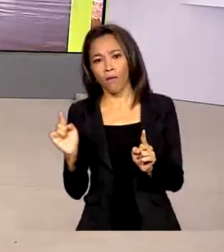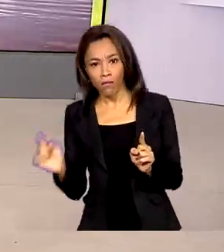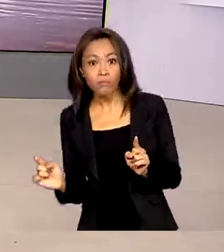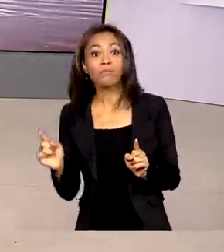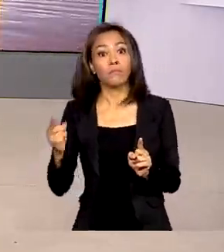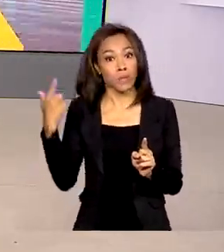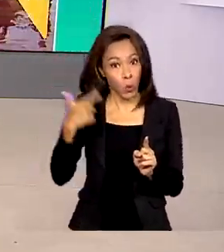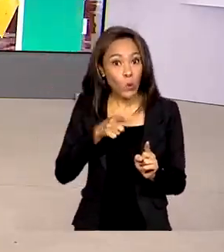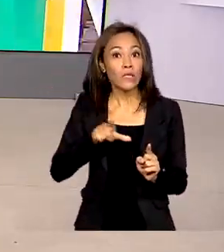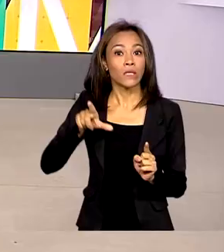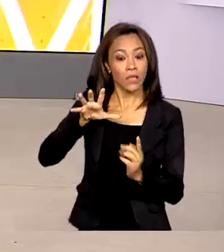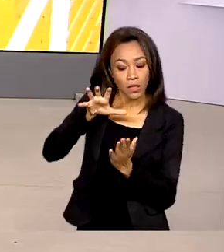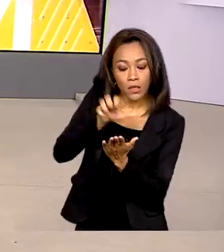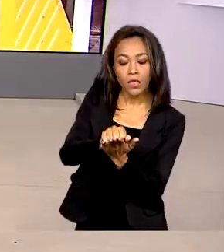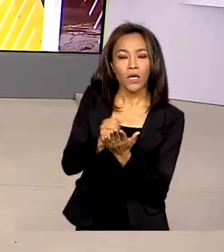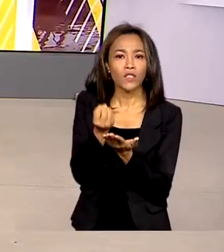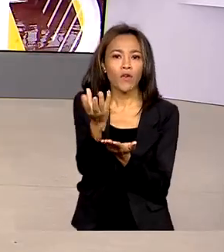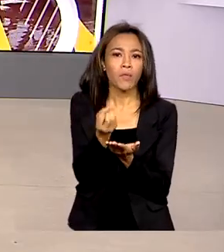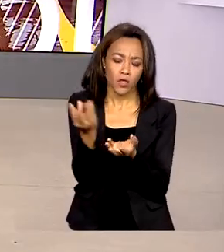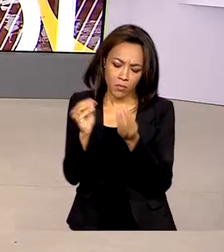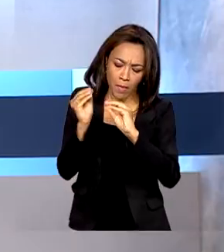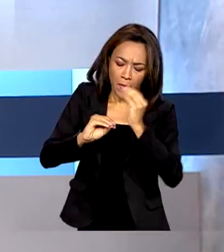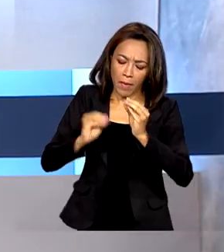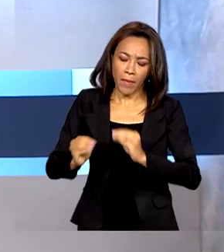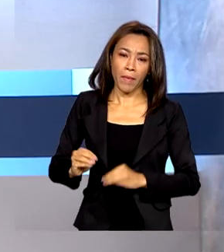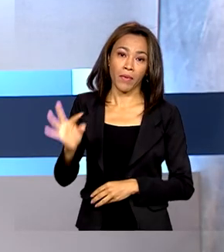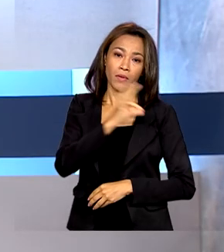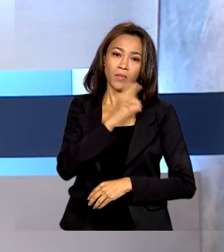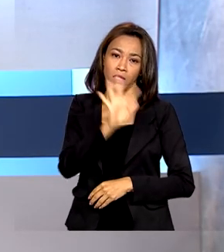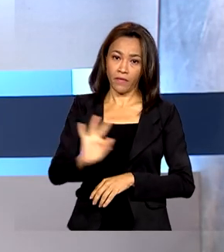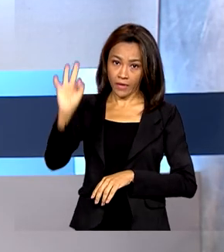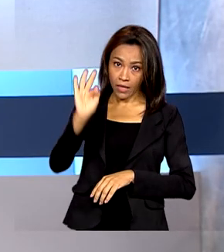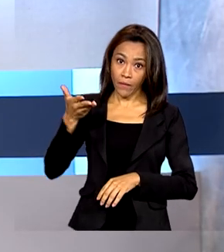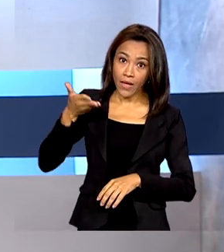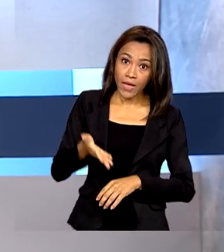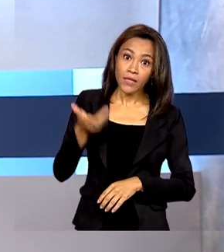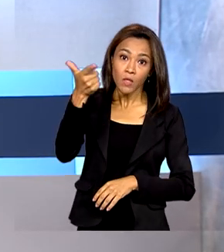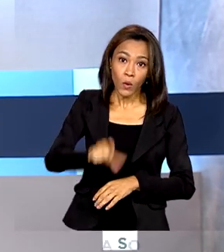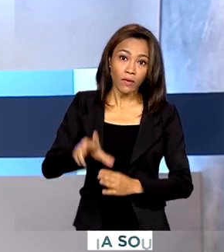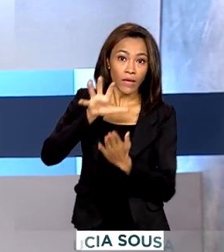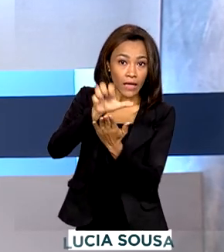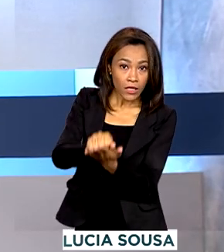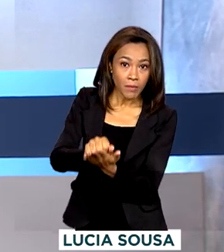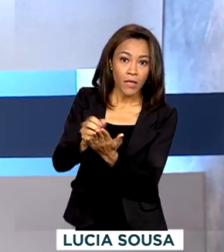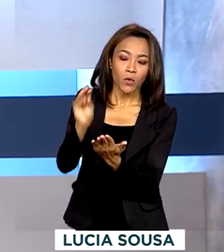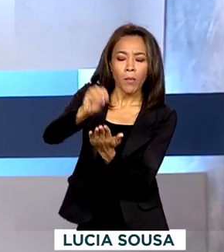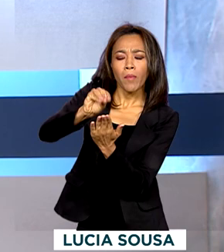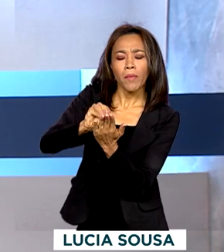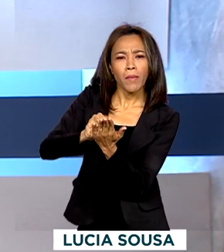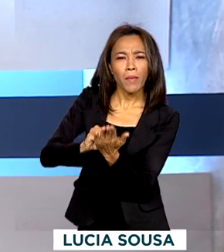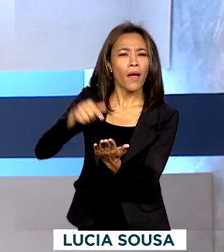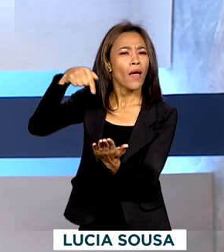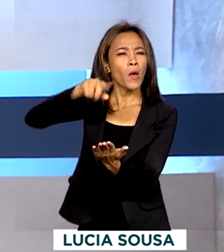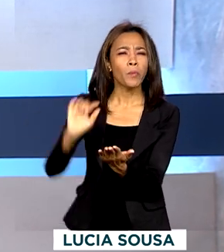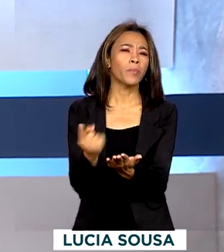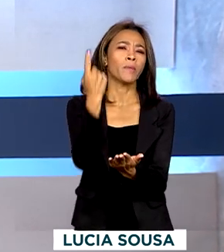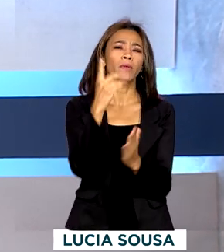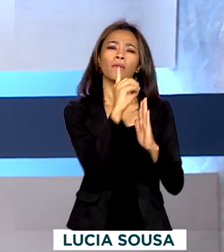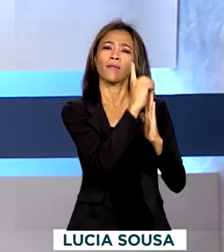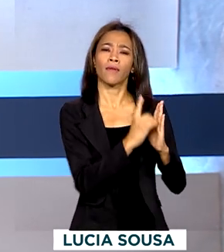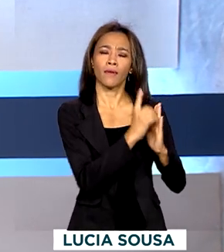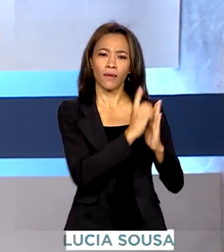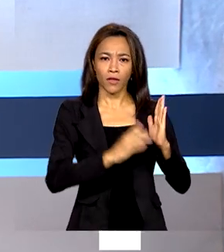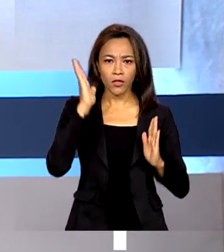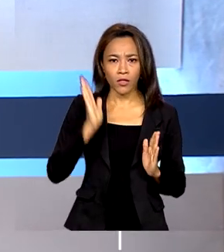atualizem as informações na Polícia Federal. Esse recadastramento faz parte de um dos primeiros decretos